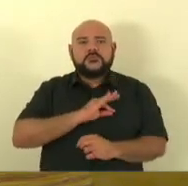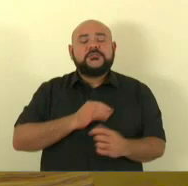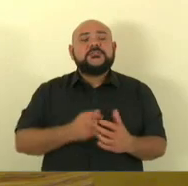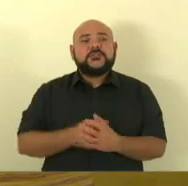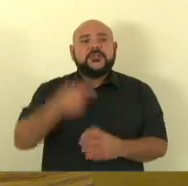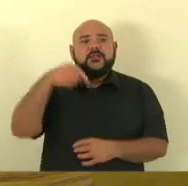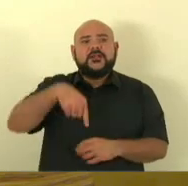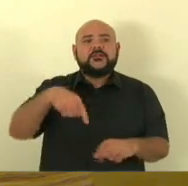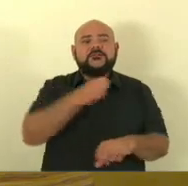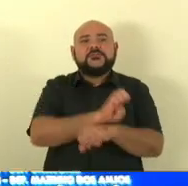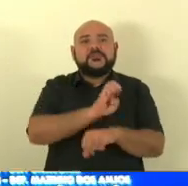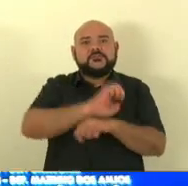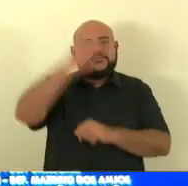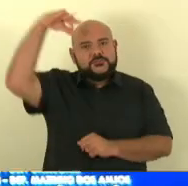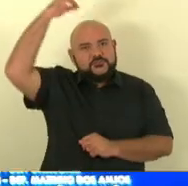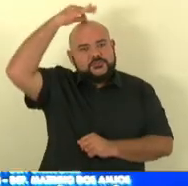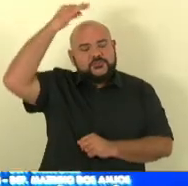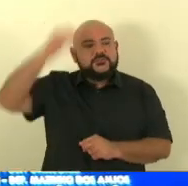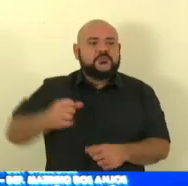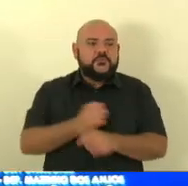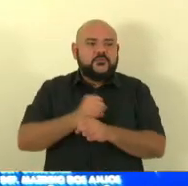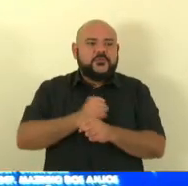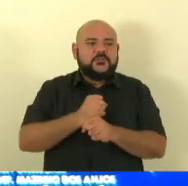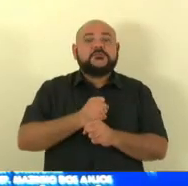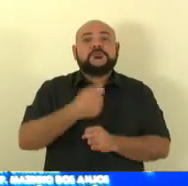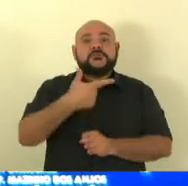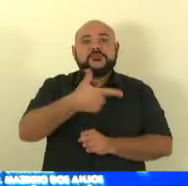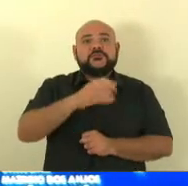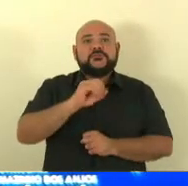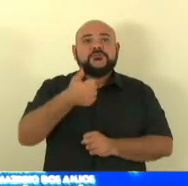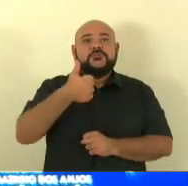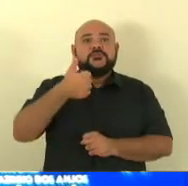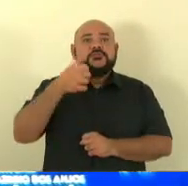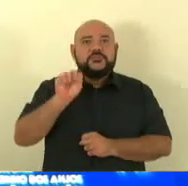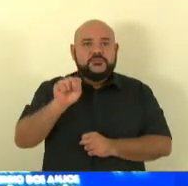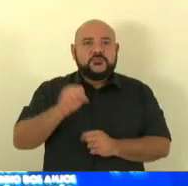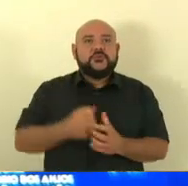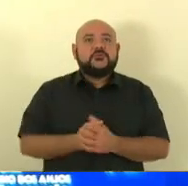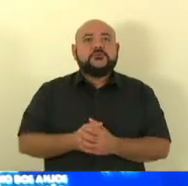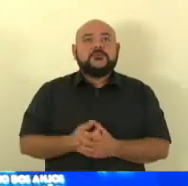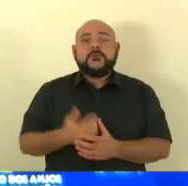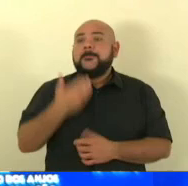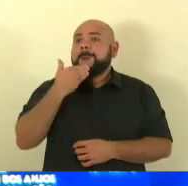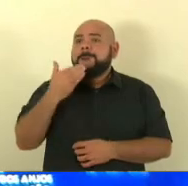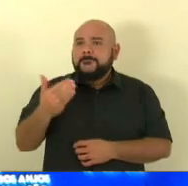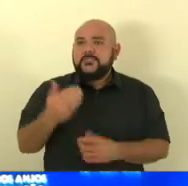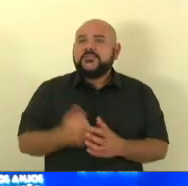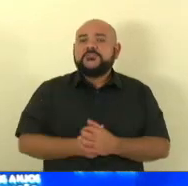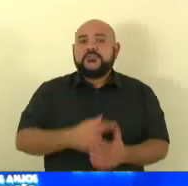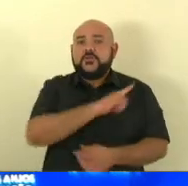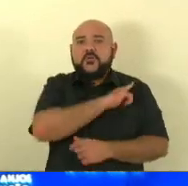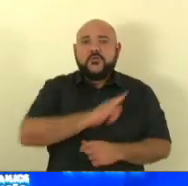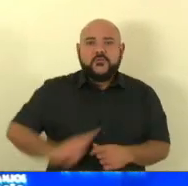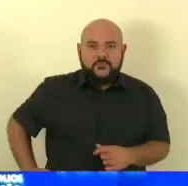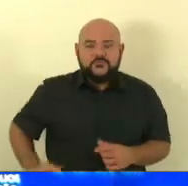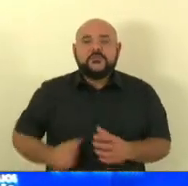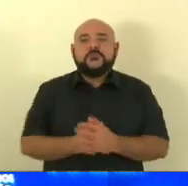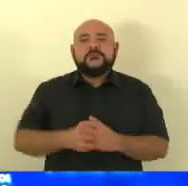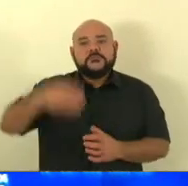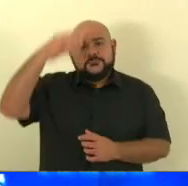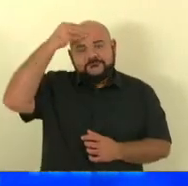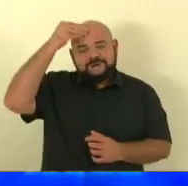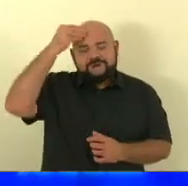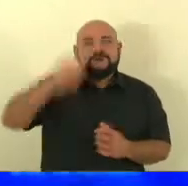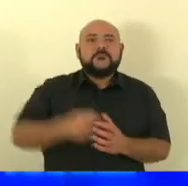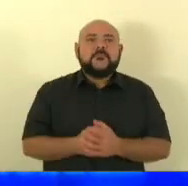no ano de 2018. Nós aqui conclamamos ao governo do Estado do Espírito Santo, ao secretário de Segurança Pública, a